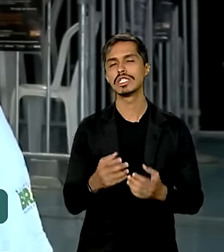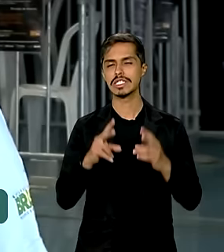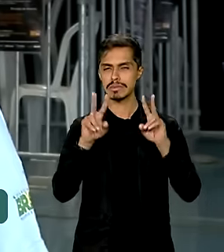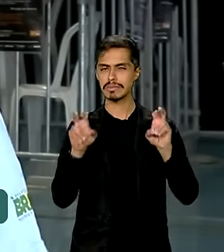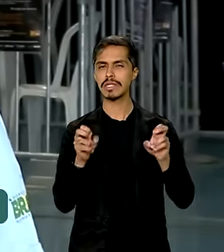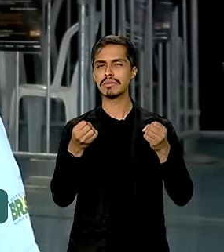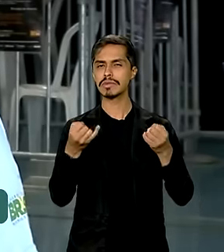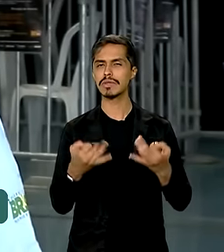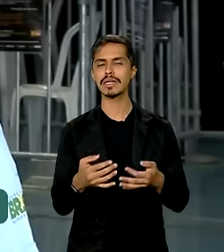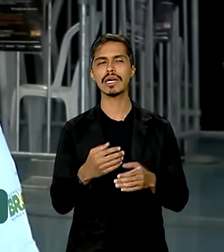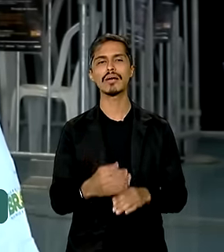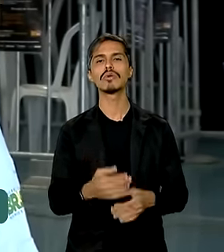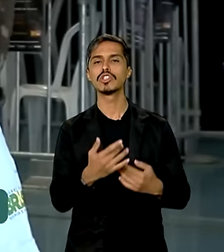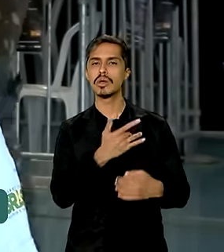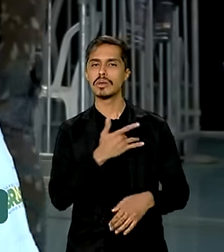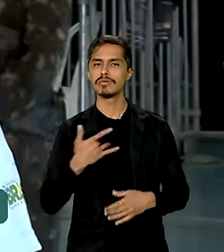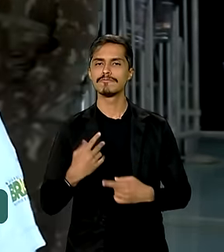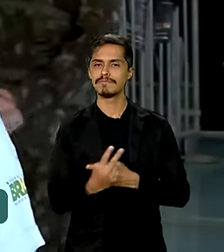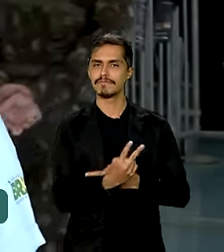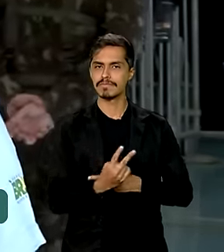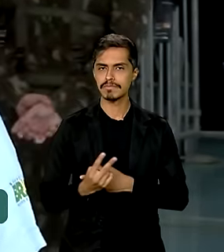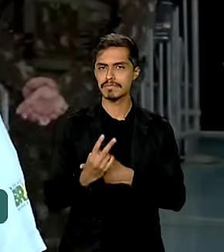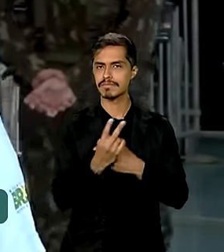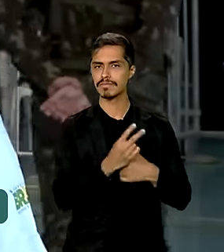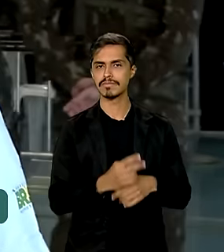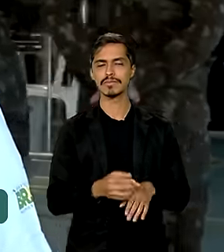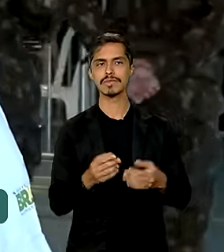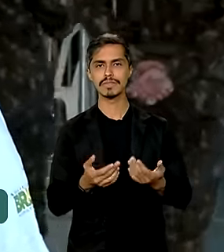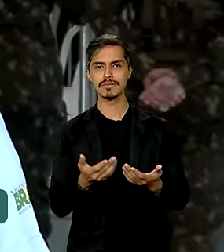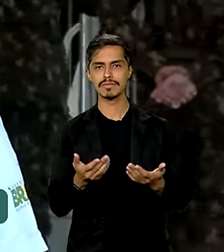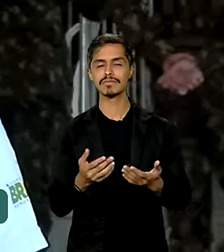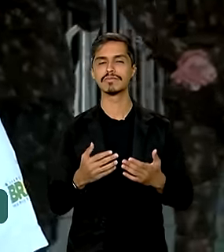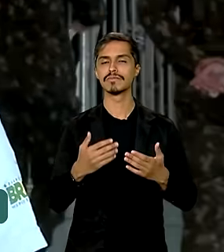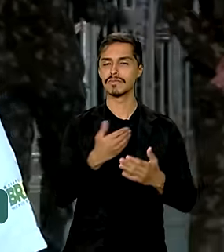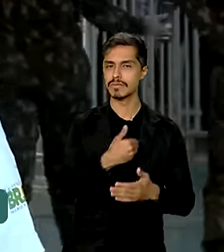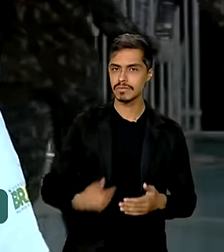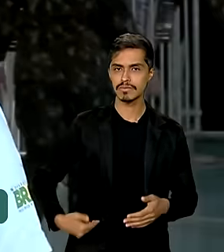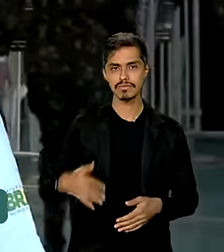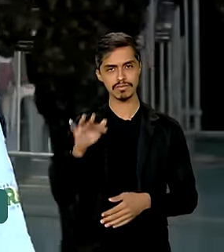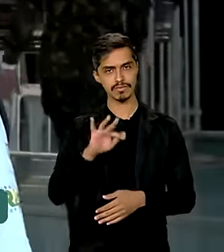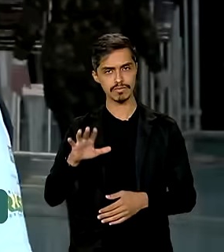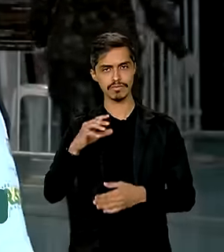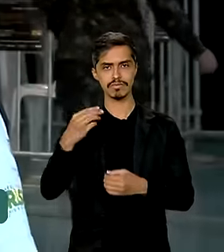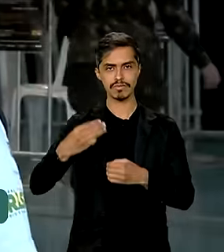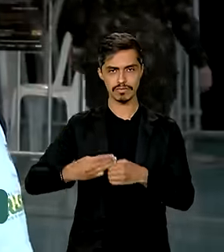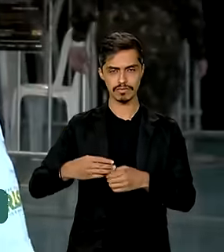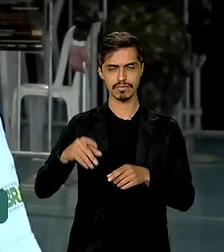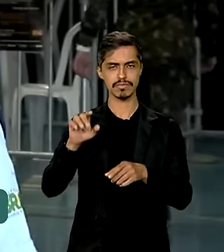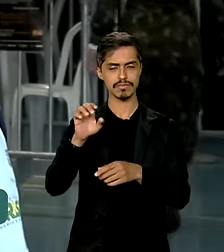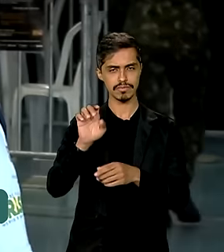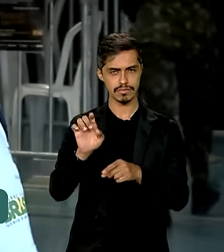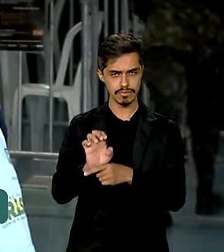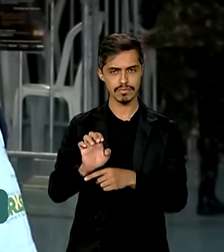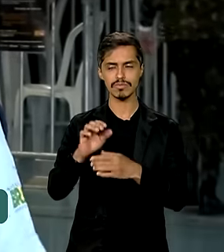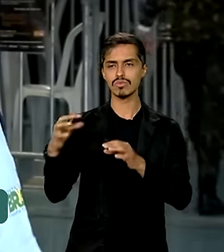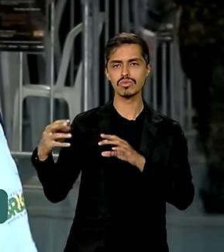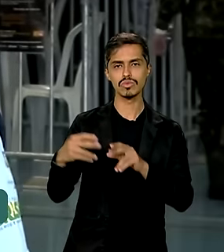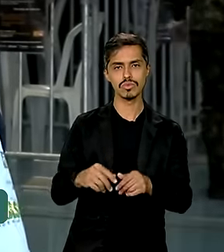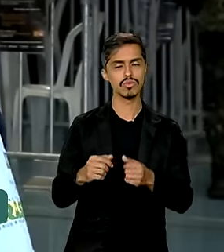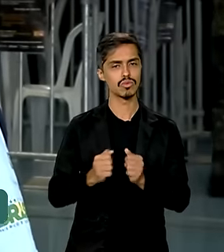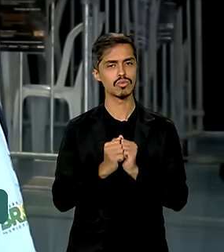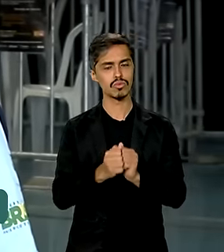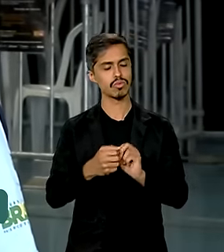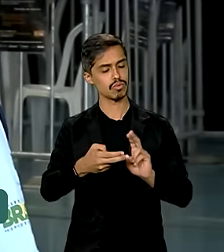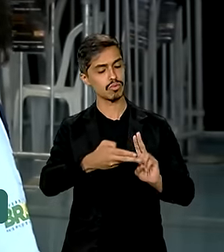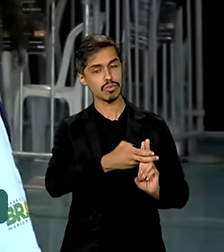e promoção da saúde. Então assim, governo federal, governo estadual, governo municipal, o SUS, Sistema Único de Saúde, que é feito